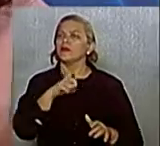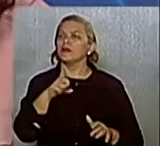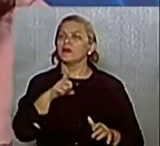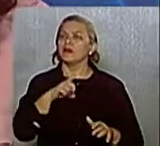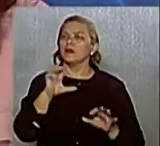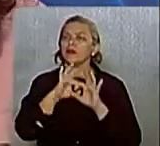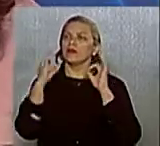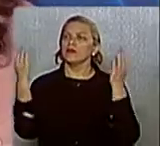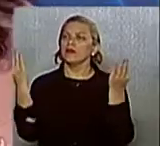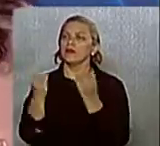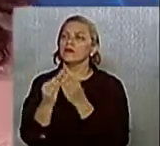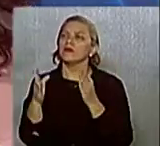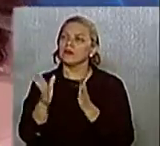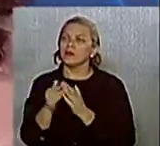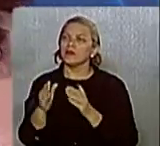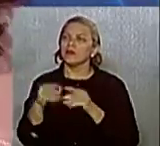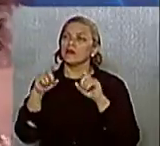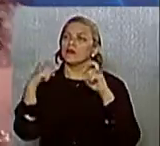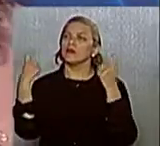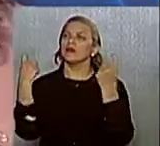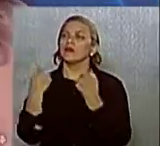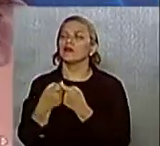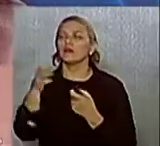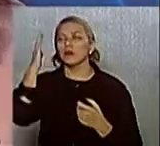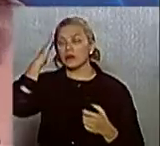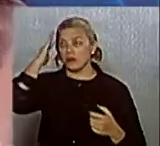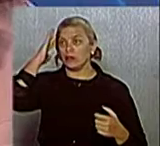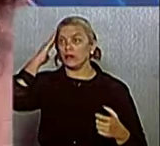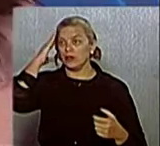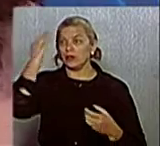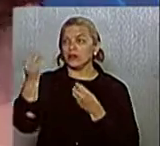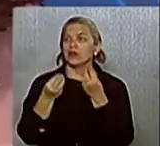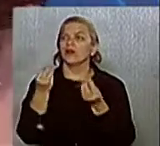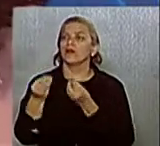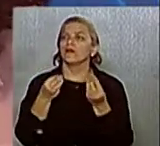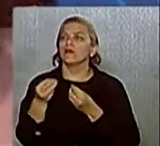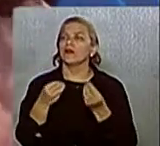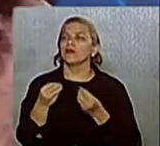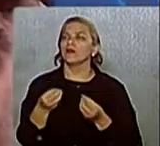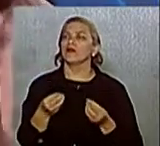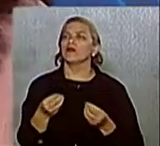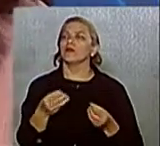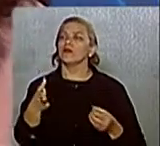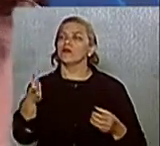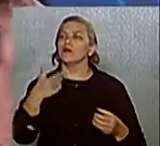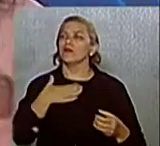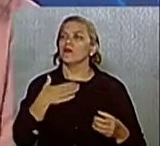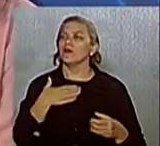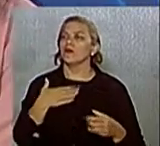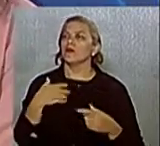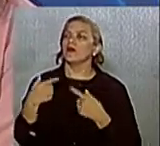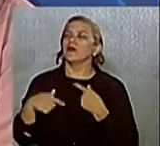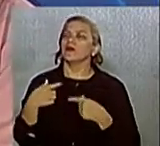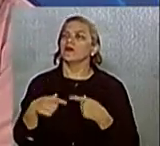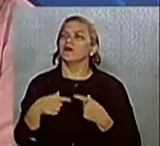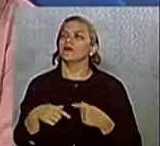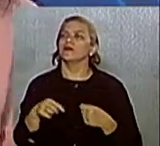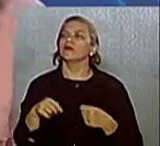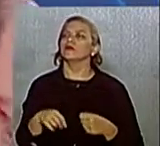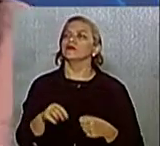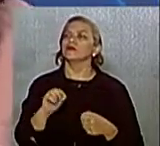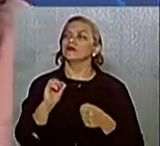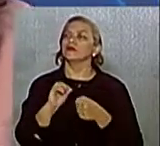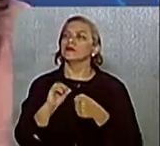estar conversando e para saber como é que funciona a agricultura familiar no Partido dos Trabalhadores. Qual o incentivo? Você está usando os 30%?